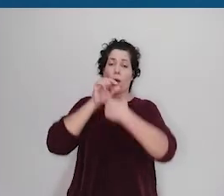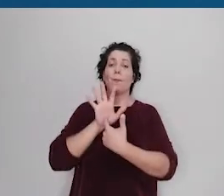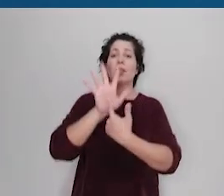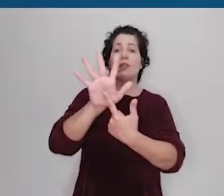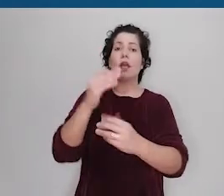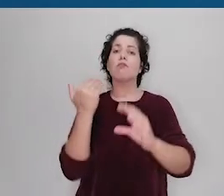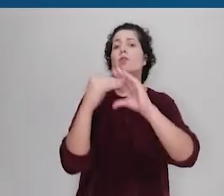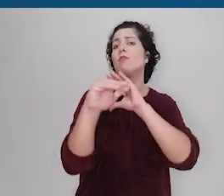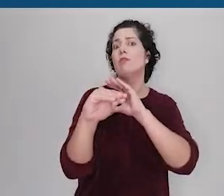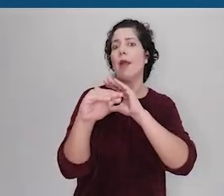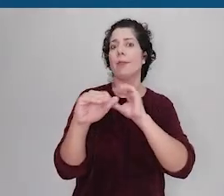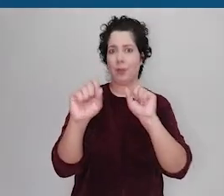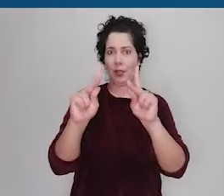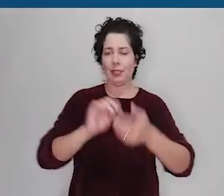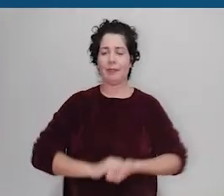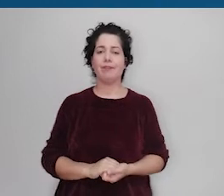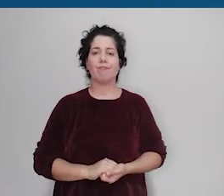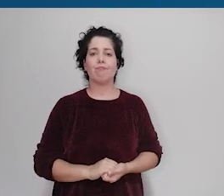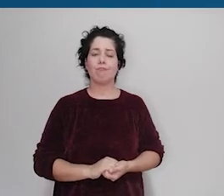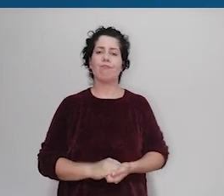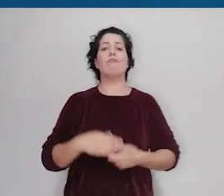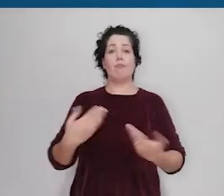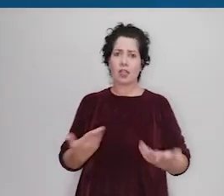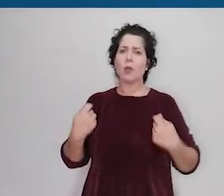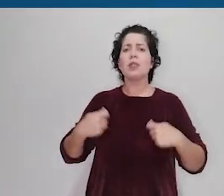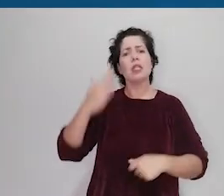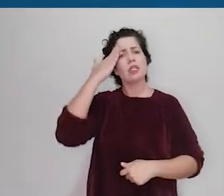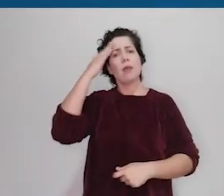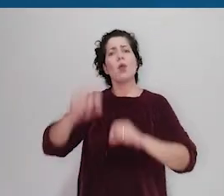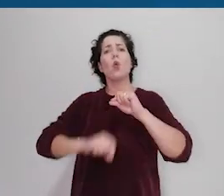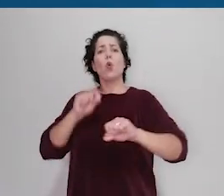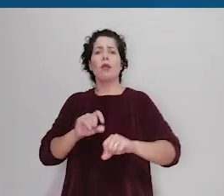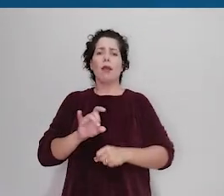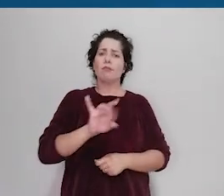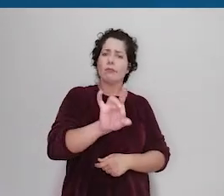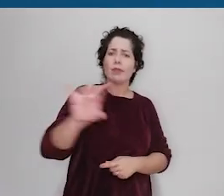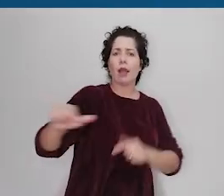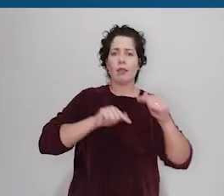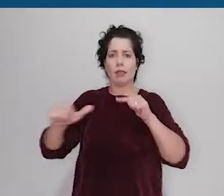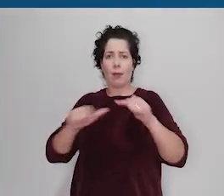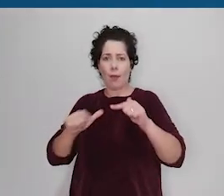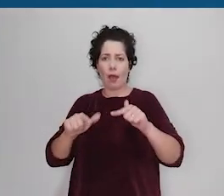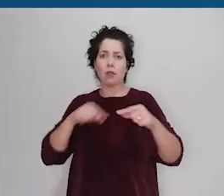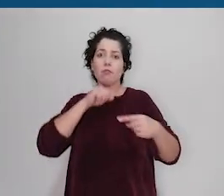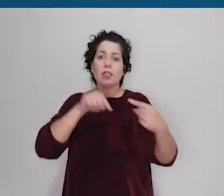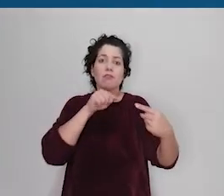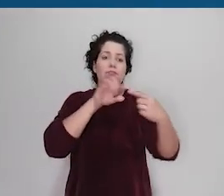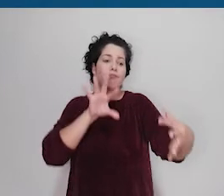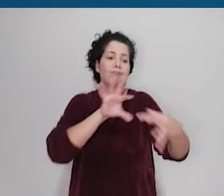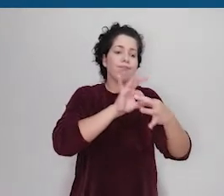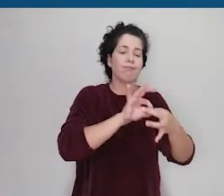trabalhos. Primeiro, é preciso saber que os trabalhos serão apresentados de acordo com os